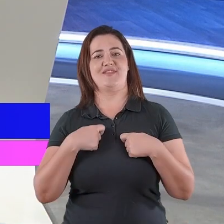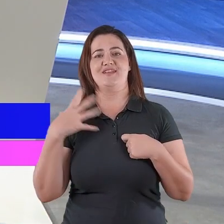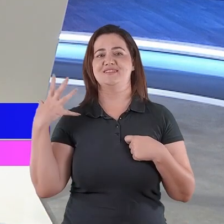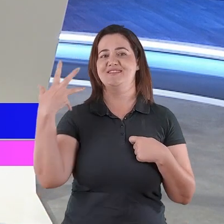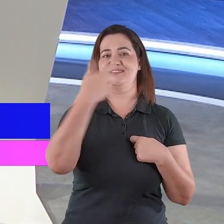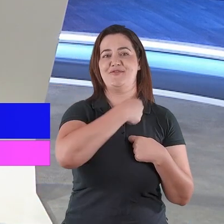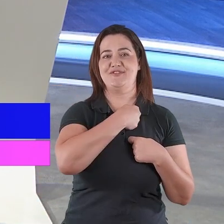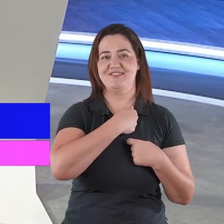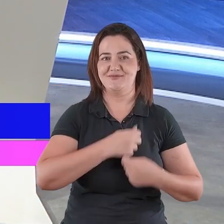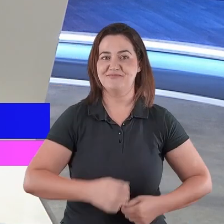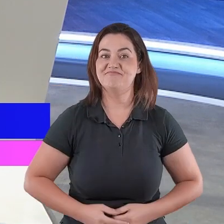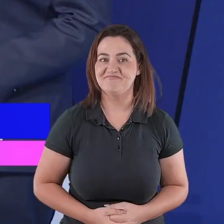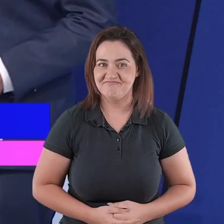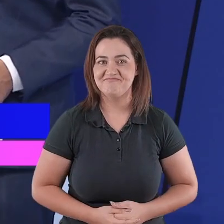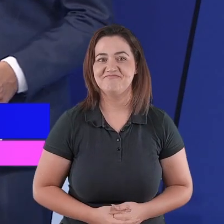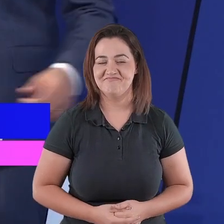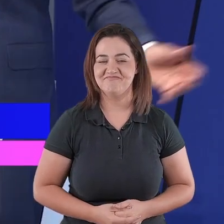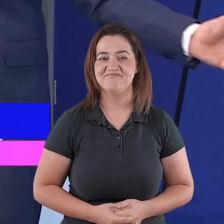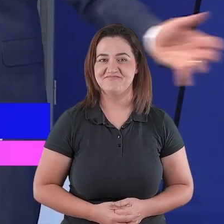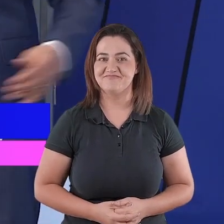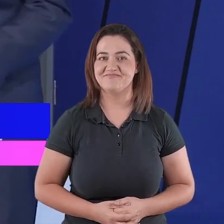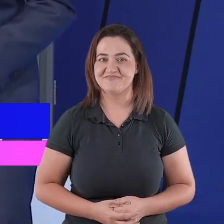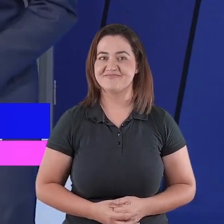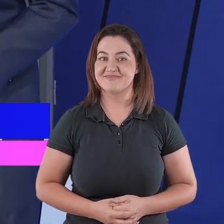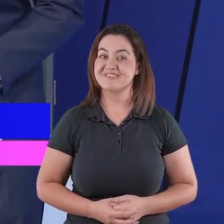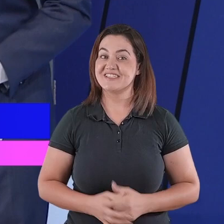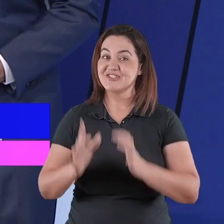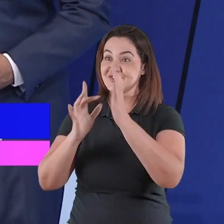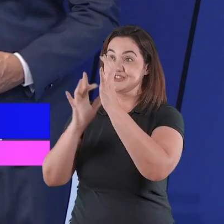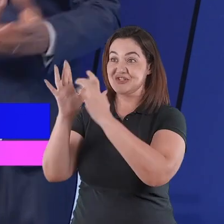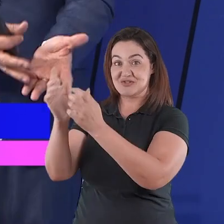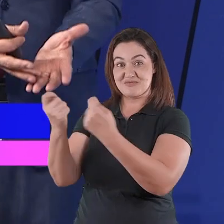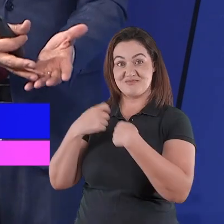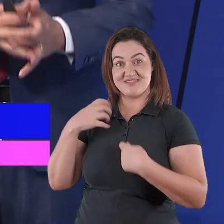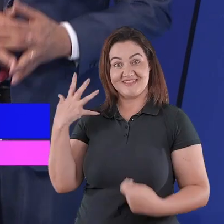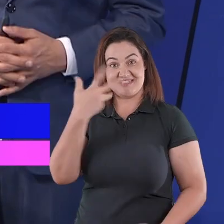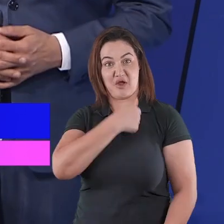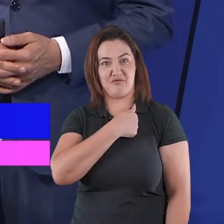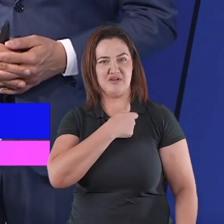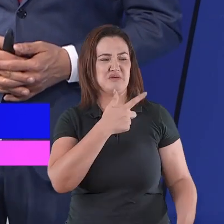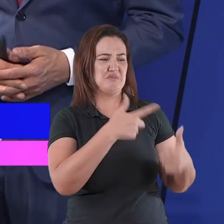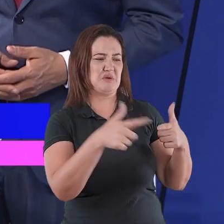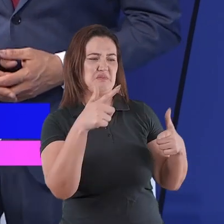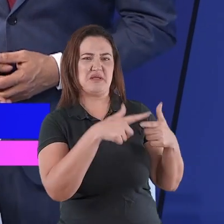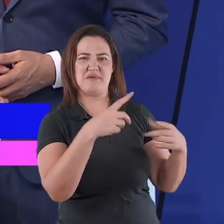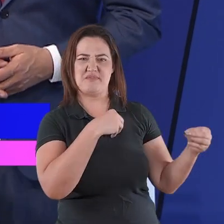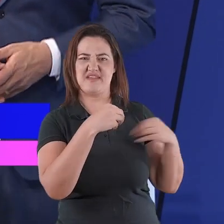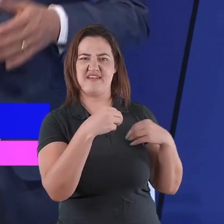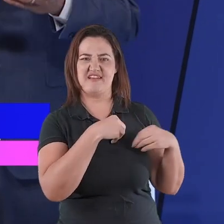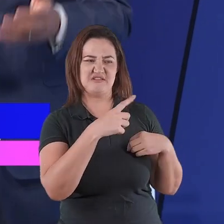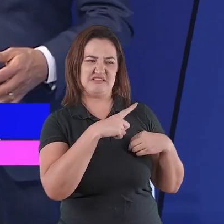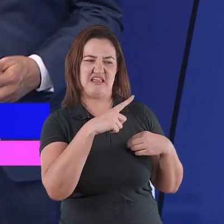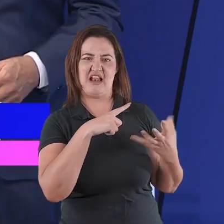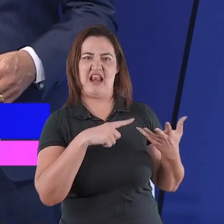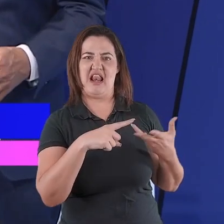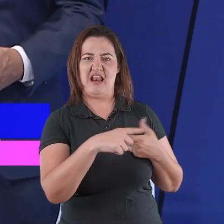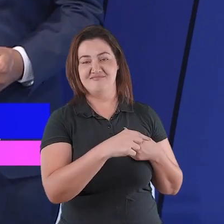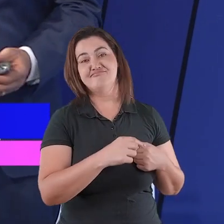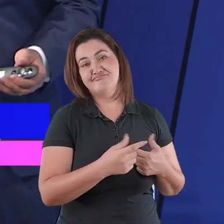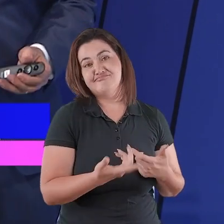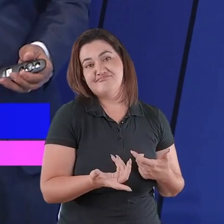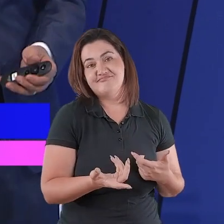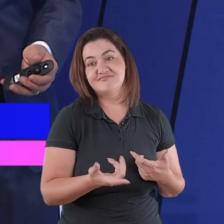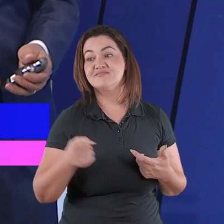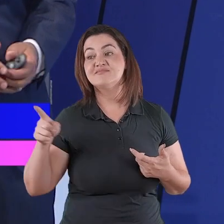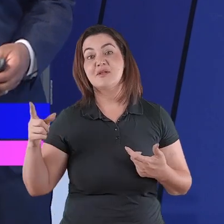Salvador, Cristo me salva dos problemas do pecado, Cristo me salva